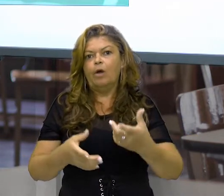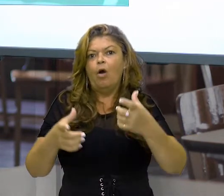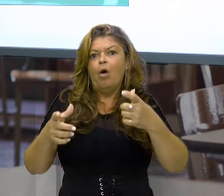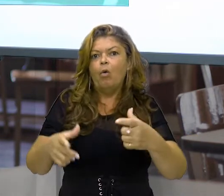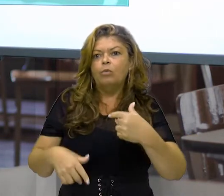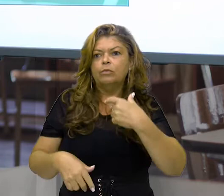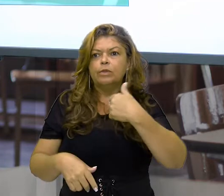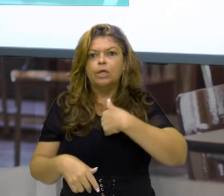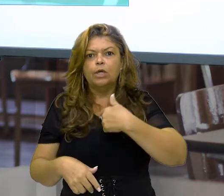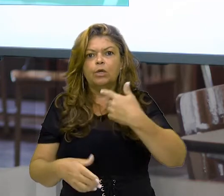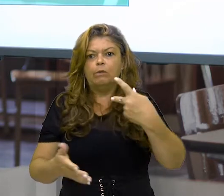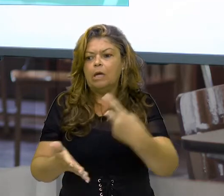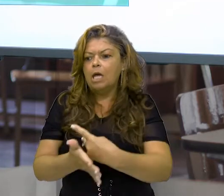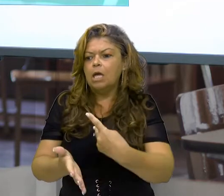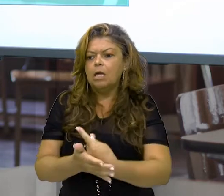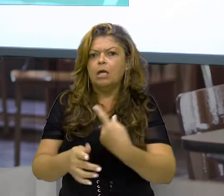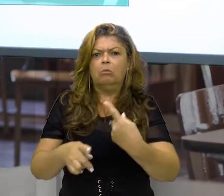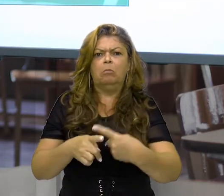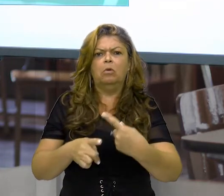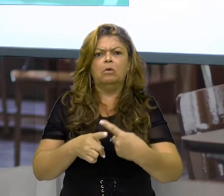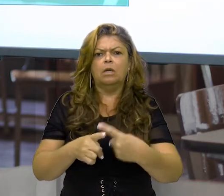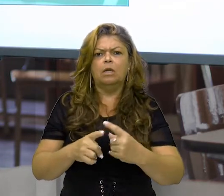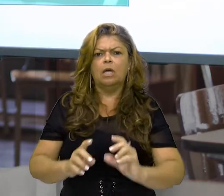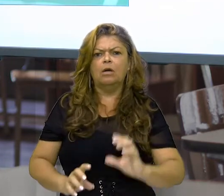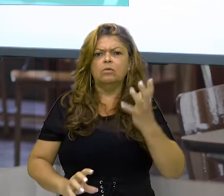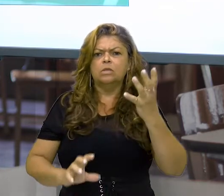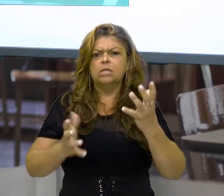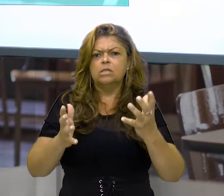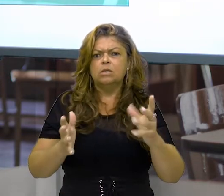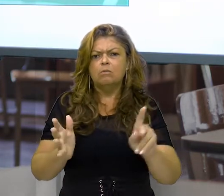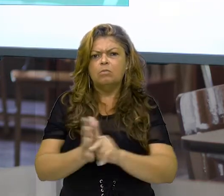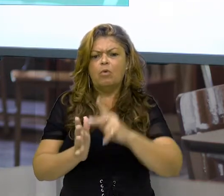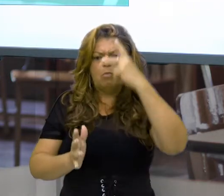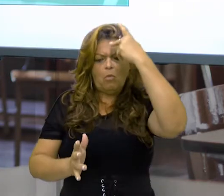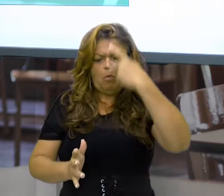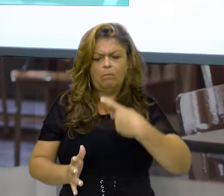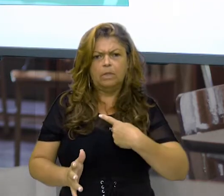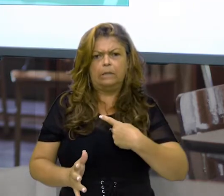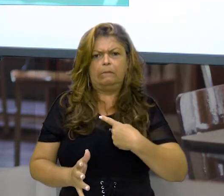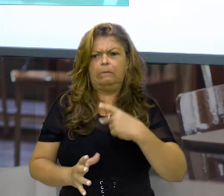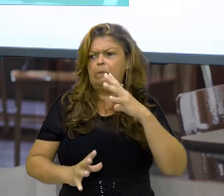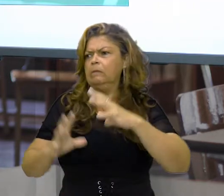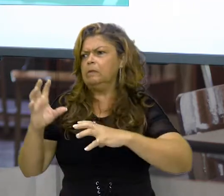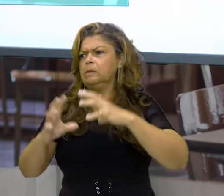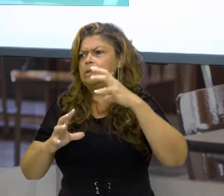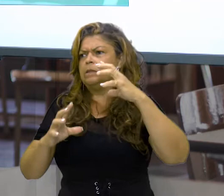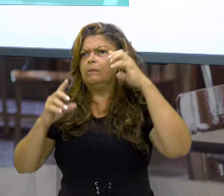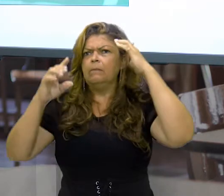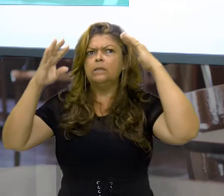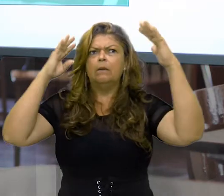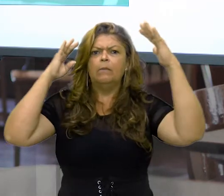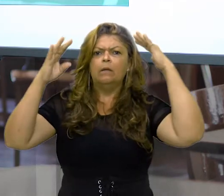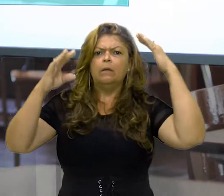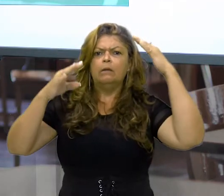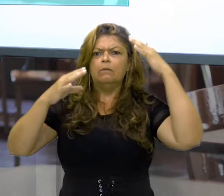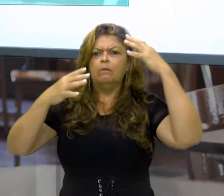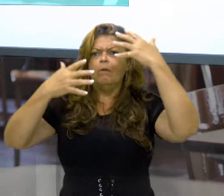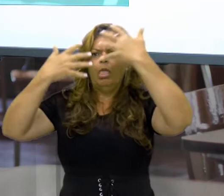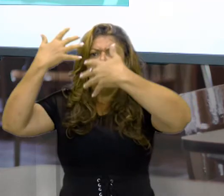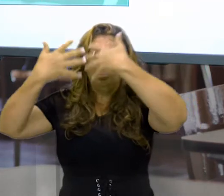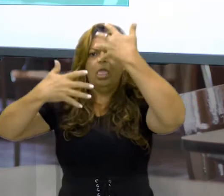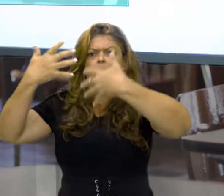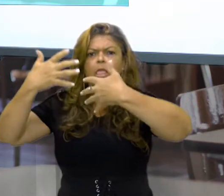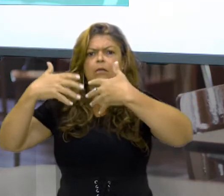Por que isso está acontecendo comigo? E assim começam os conflitos. Tanto entre internamente, com a